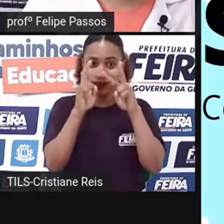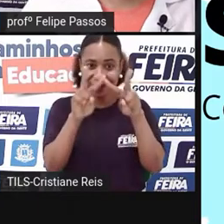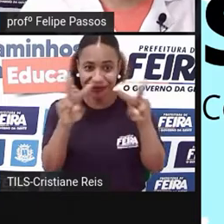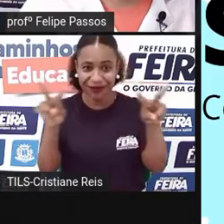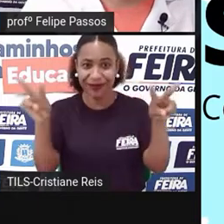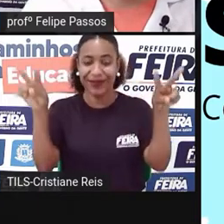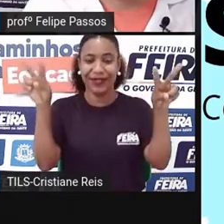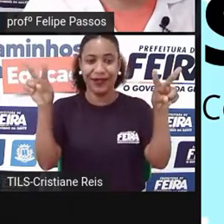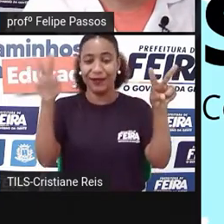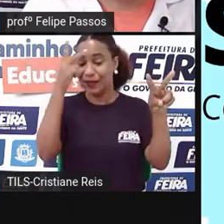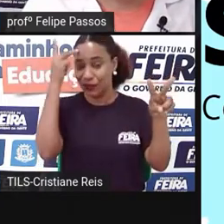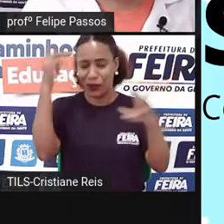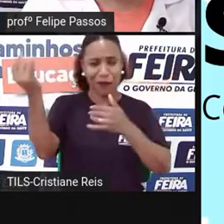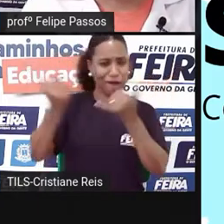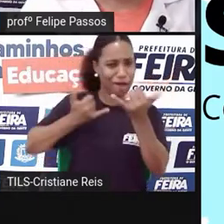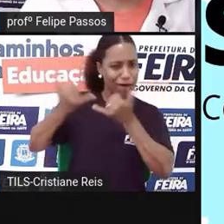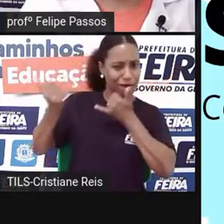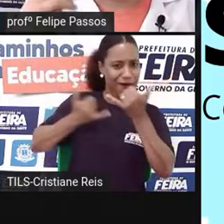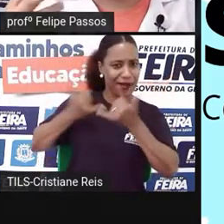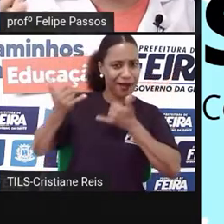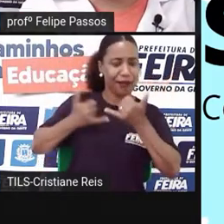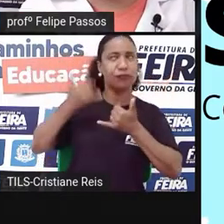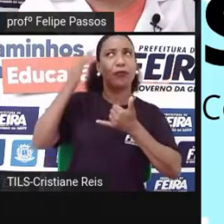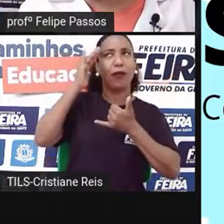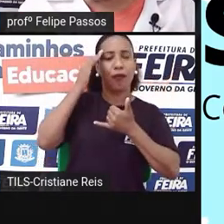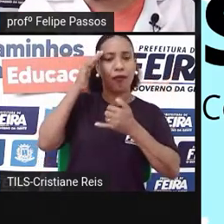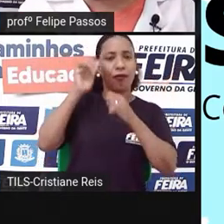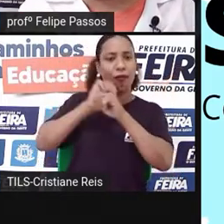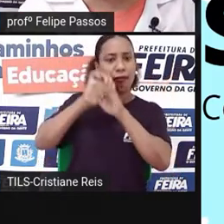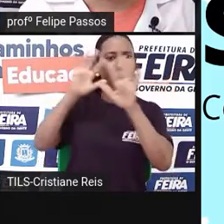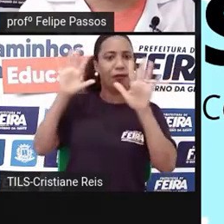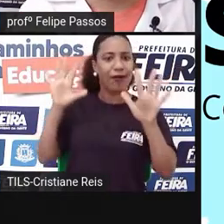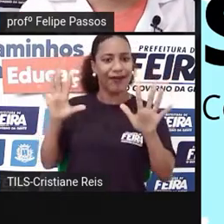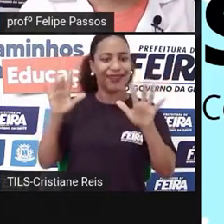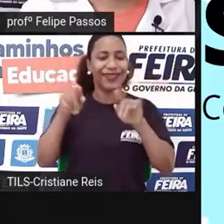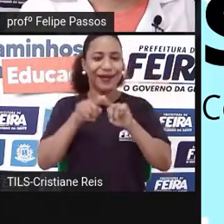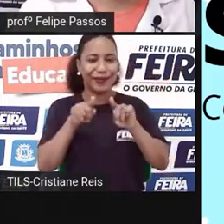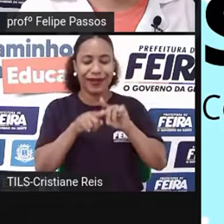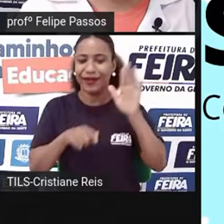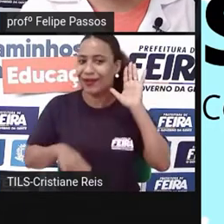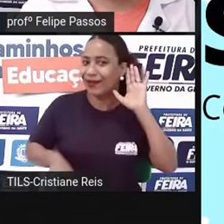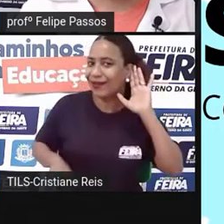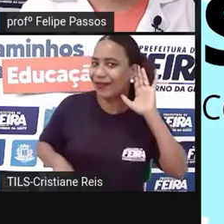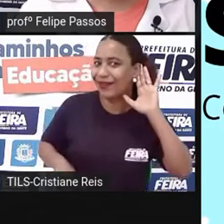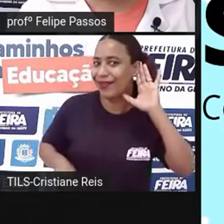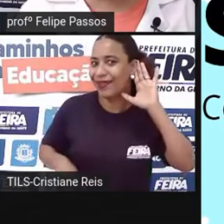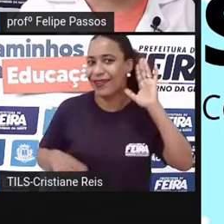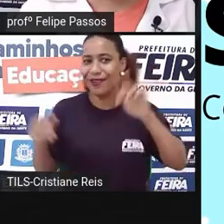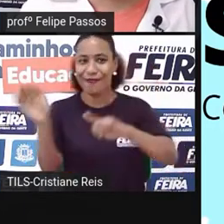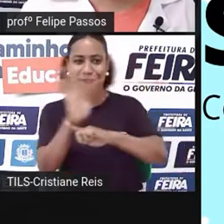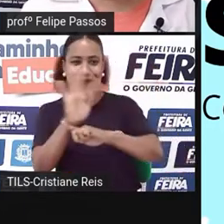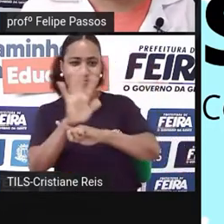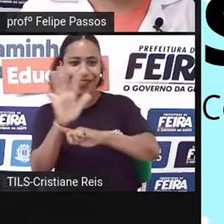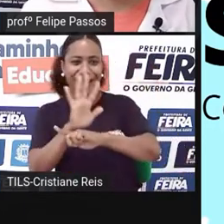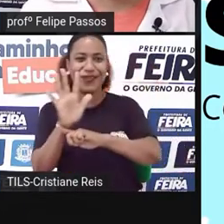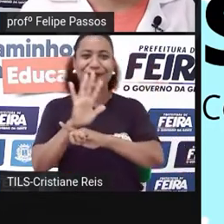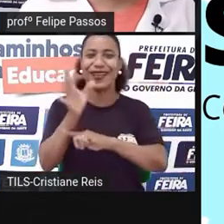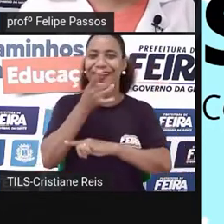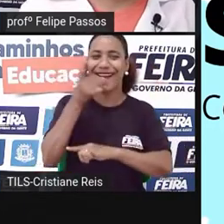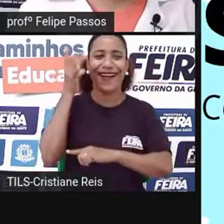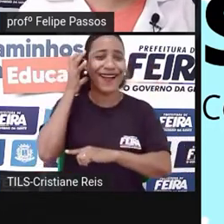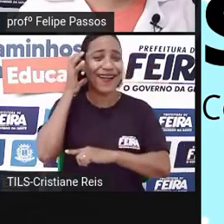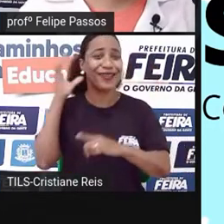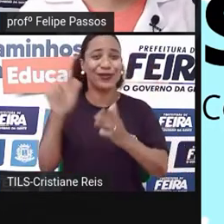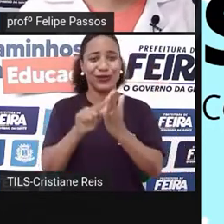através do que os outros nos contam, através do que a gente ouve, através dos filmes, rádios, jornais.